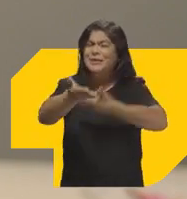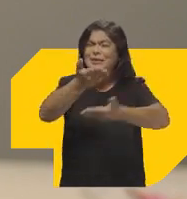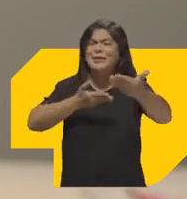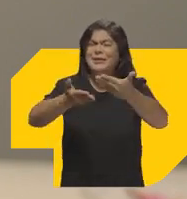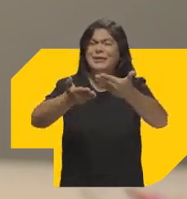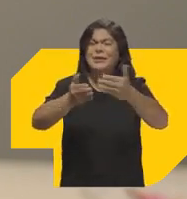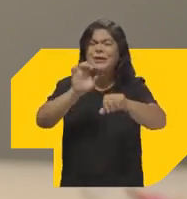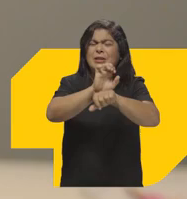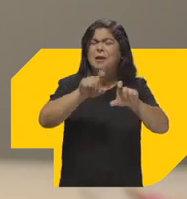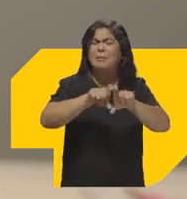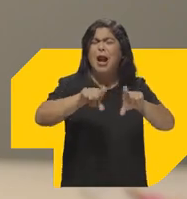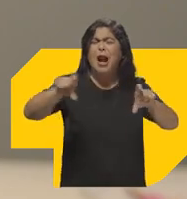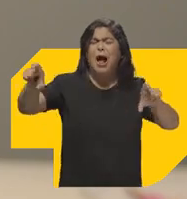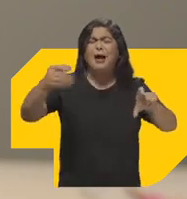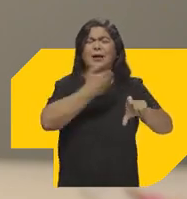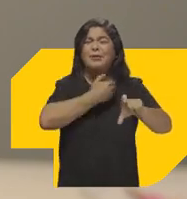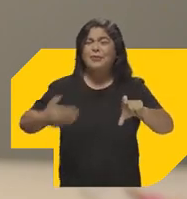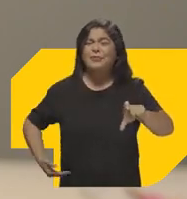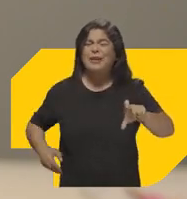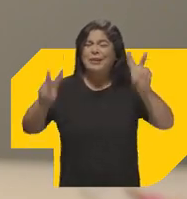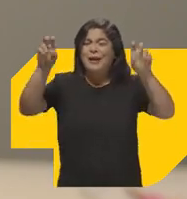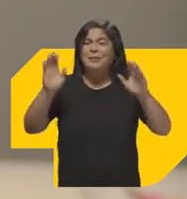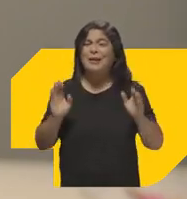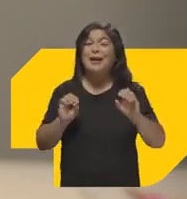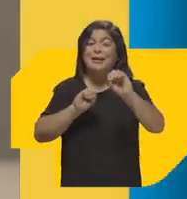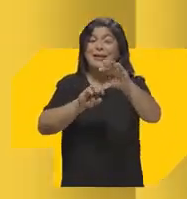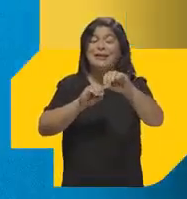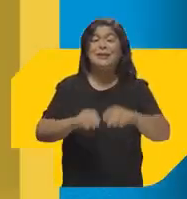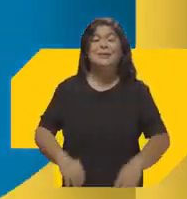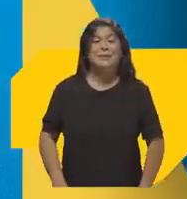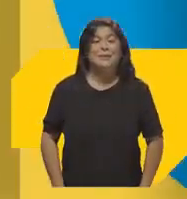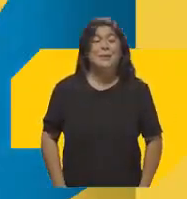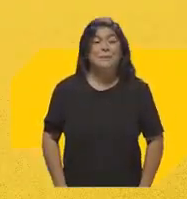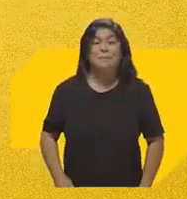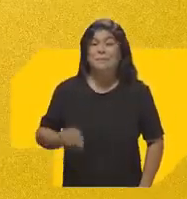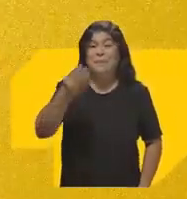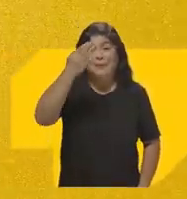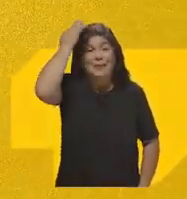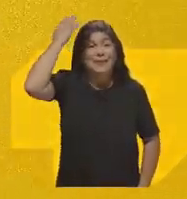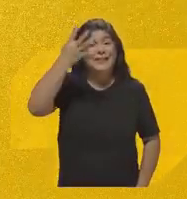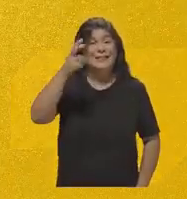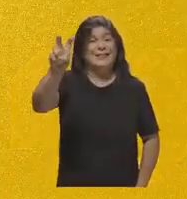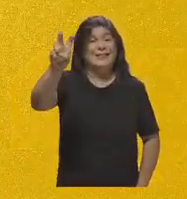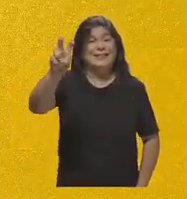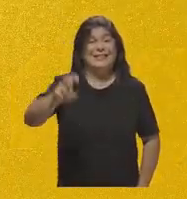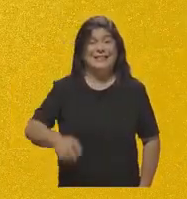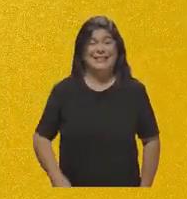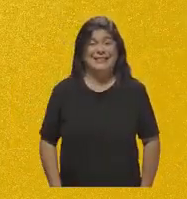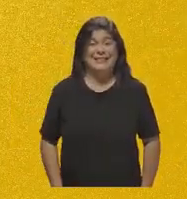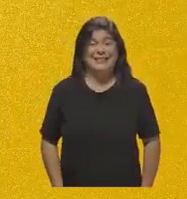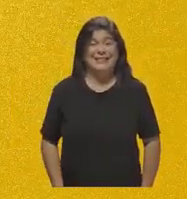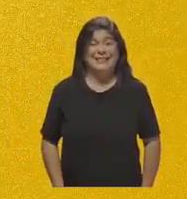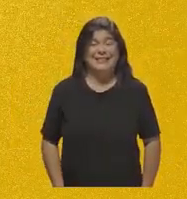Vamos juntos fazer no nosso estado O governo da educação Agora é Pedro 45 45 E aí